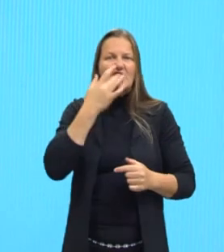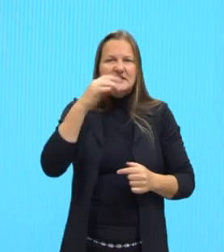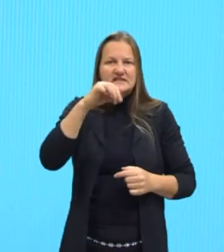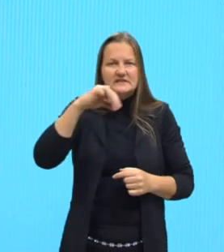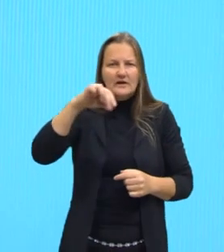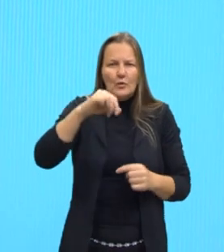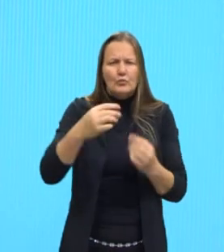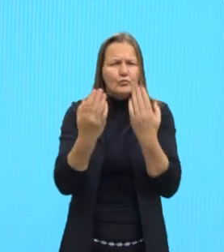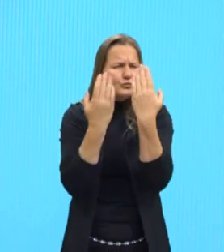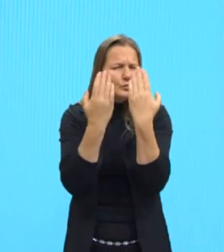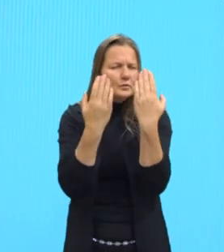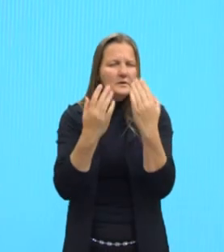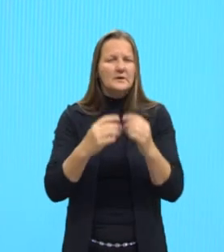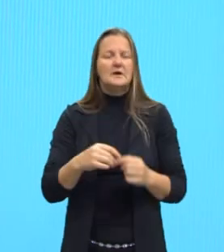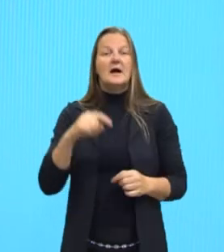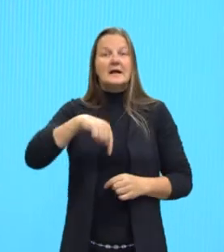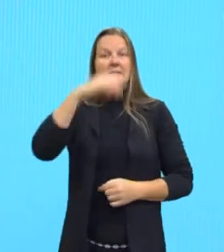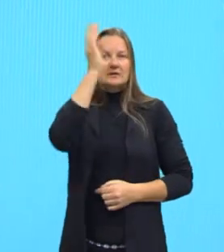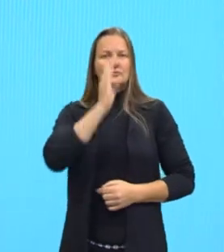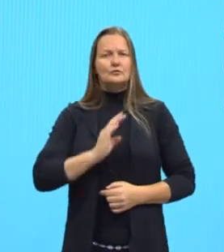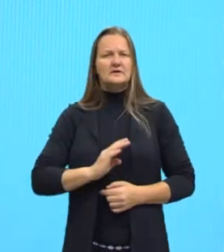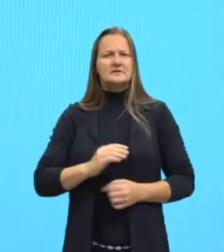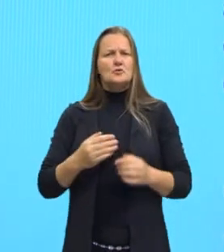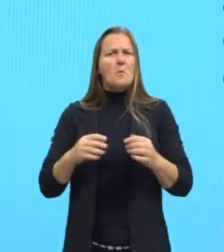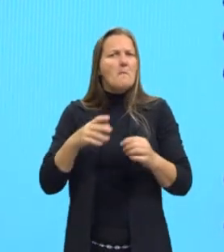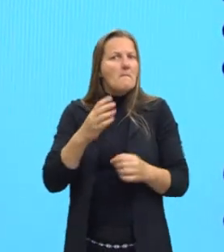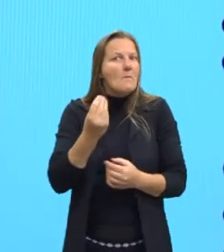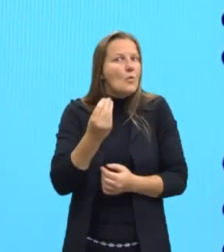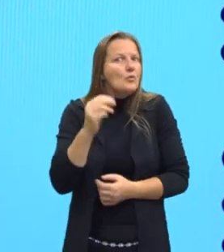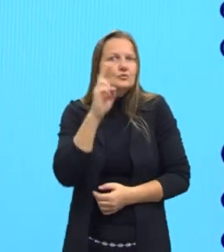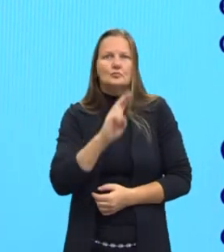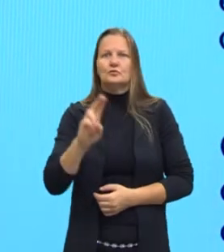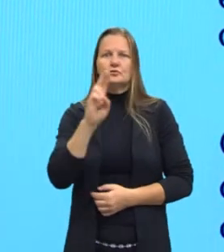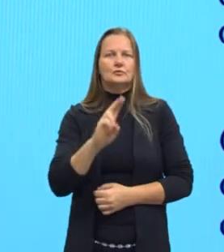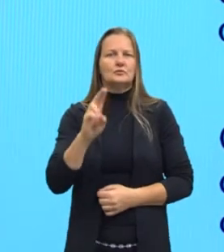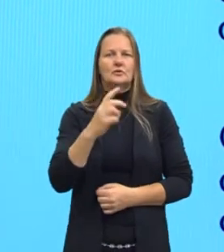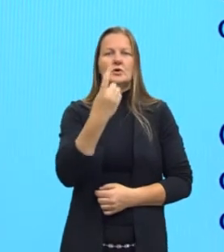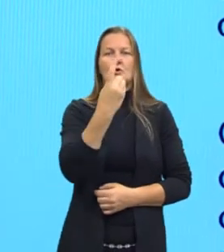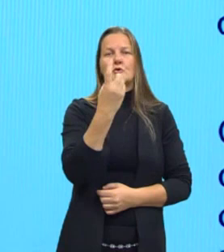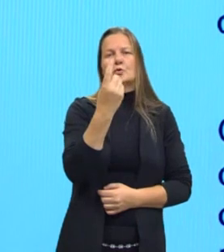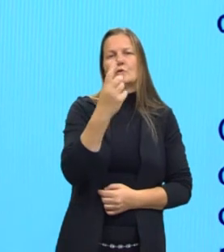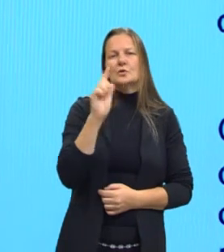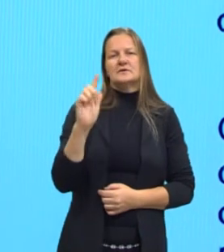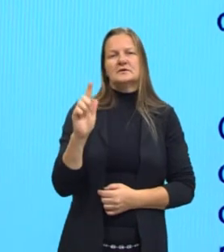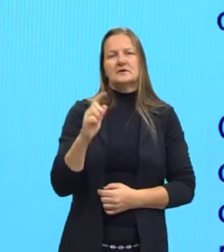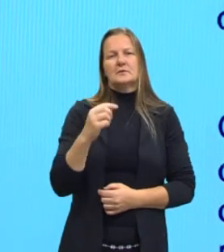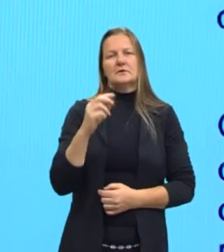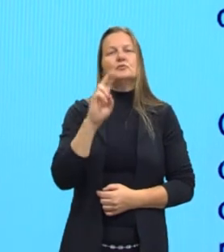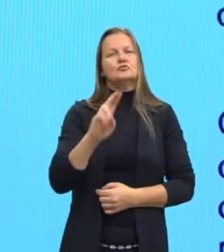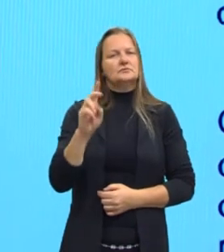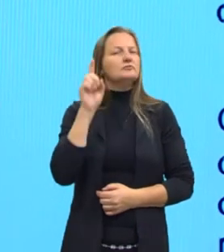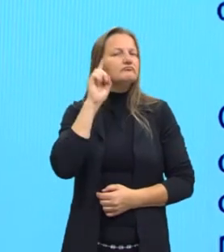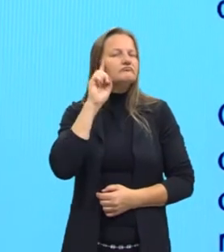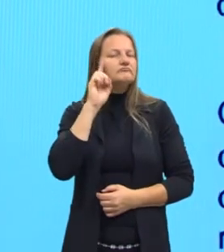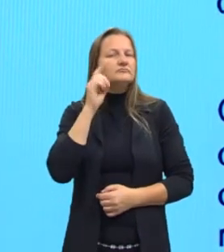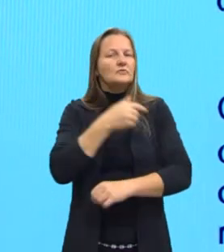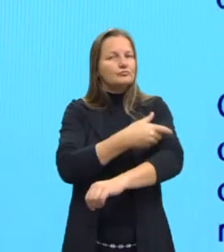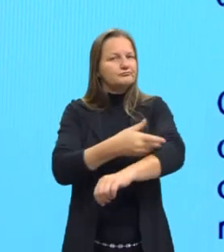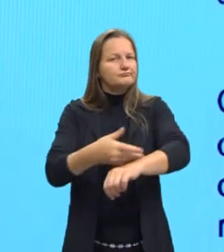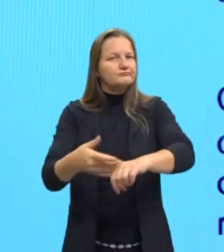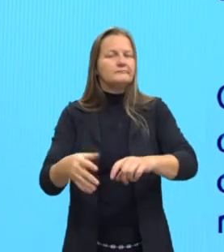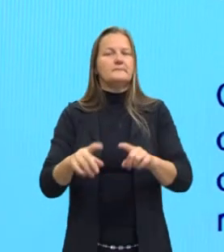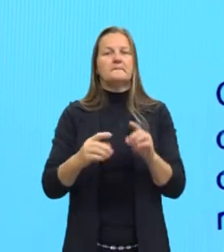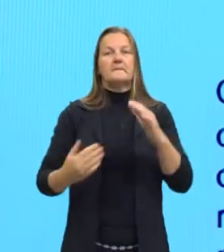Estima-se que no Brasil, a dose diária de consumo de sal de cozinha seja 12 gramas. E a dose